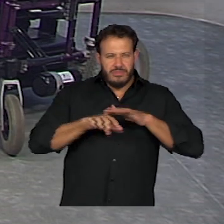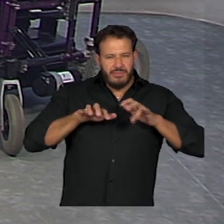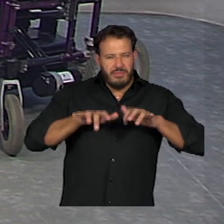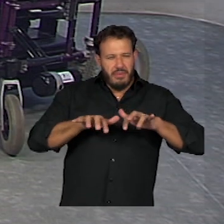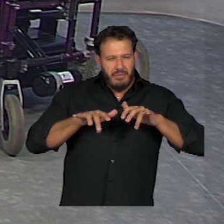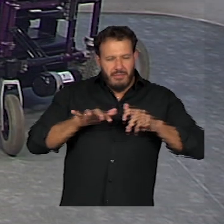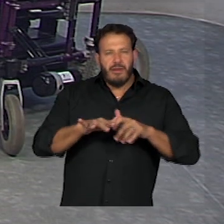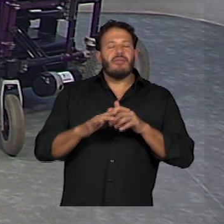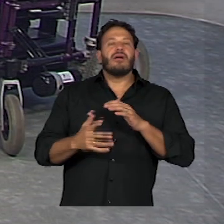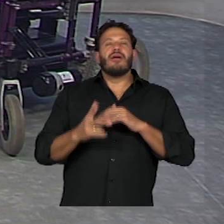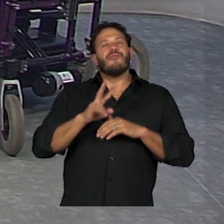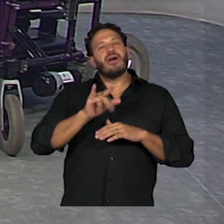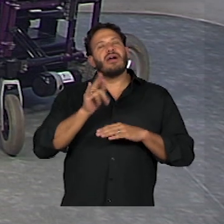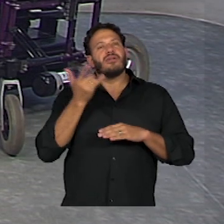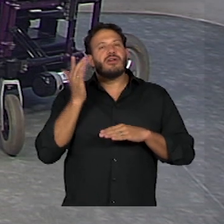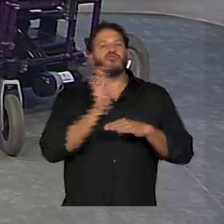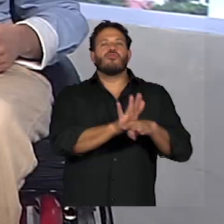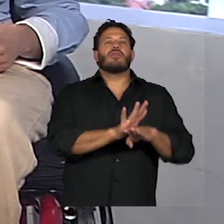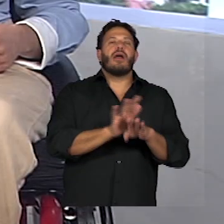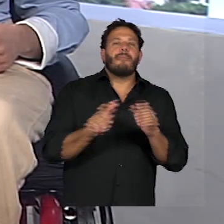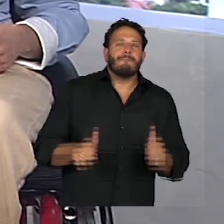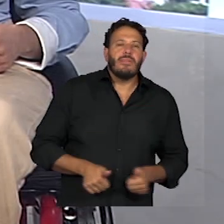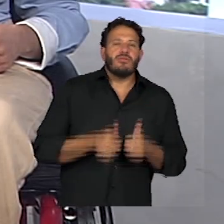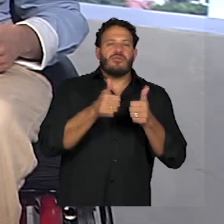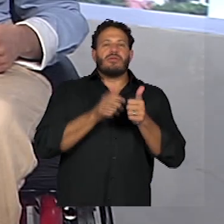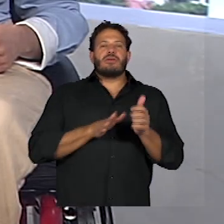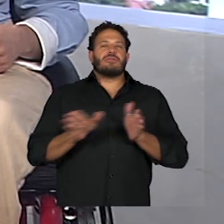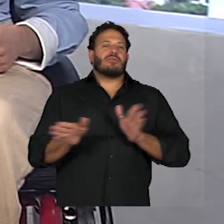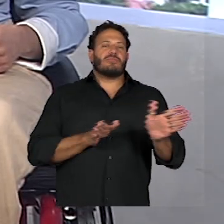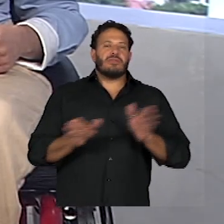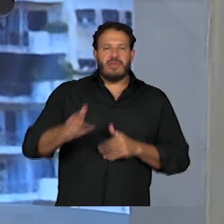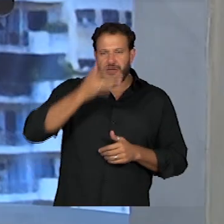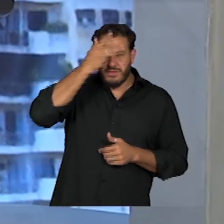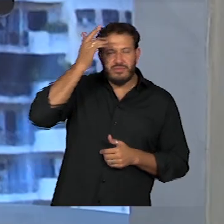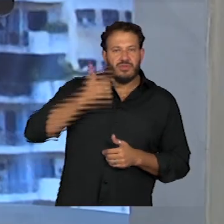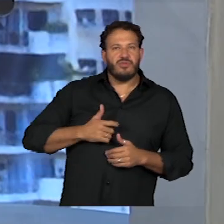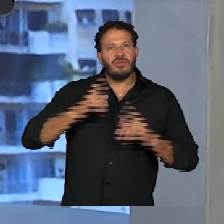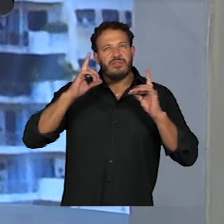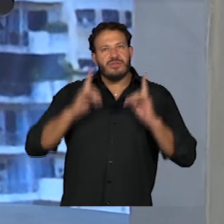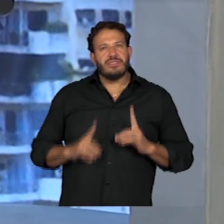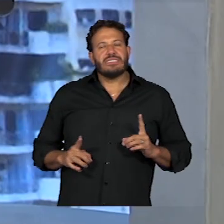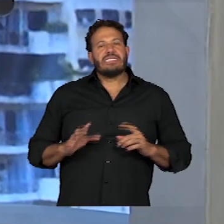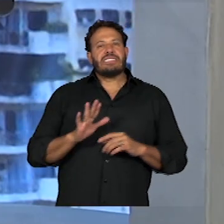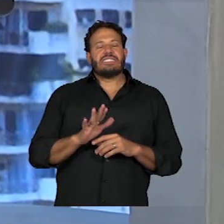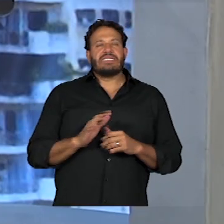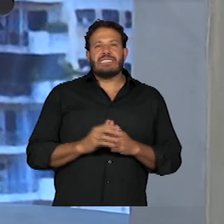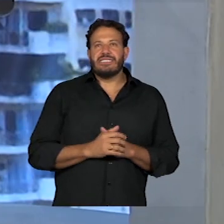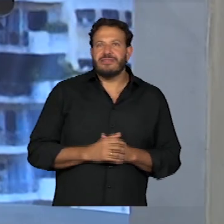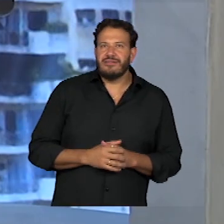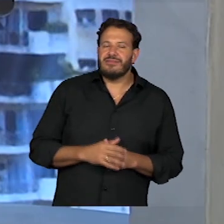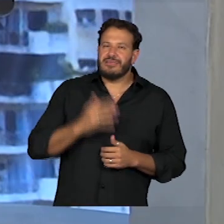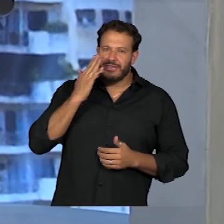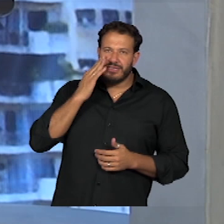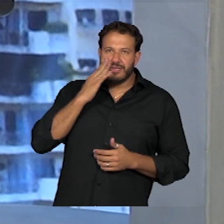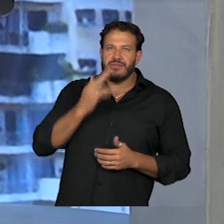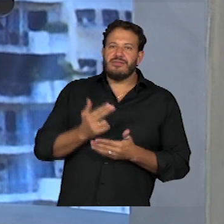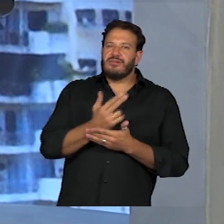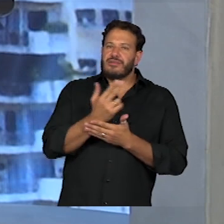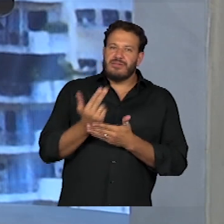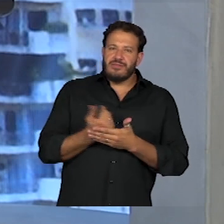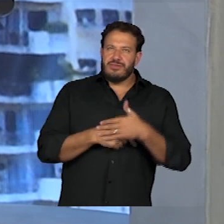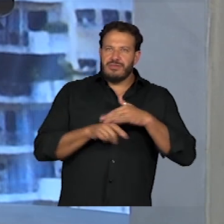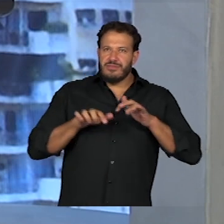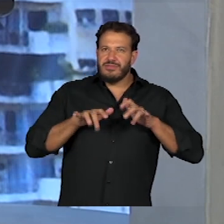ajudar para melhorar a acessibilidade das pessoas com deficiência? Você sabe que design é